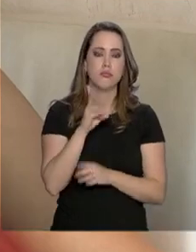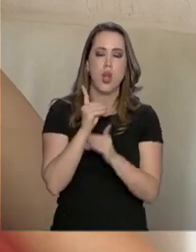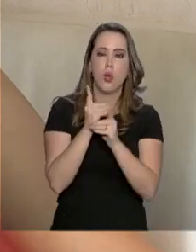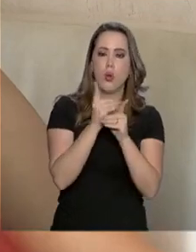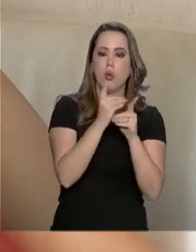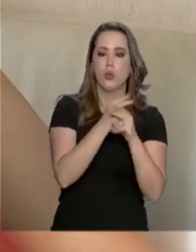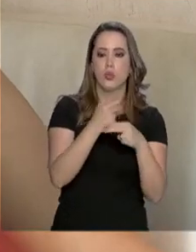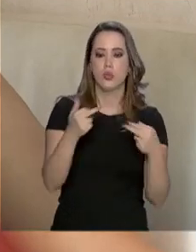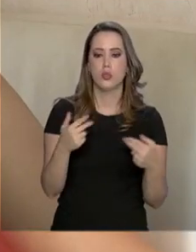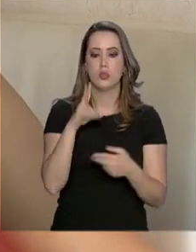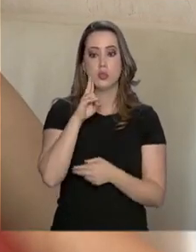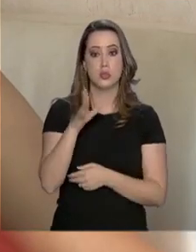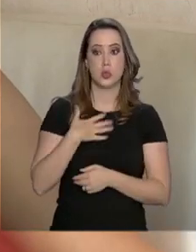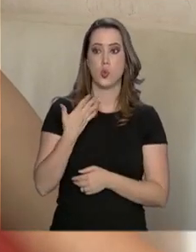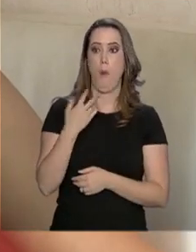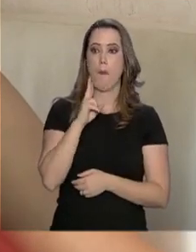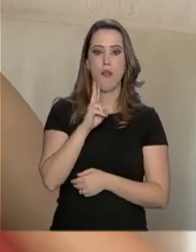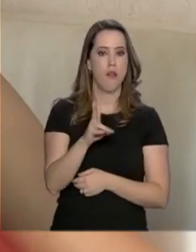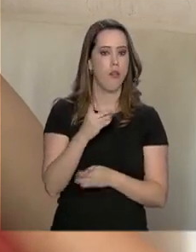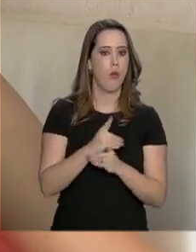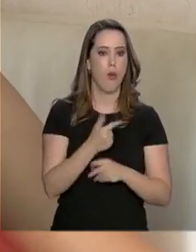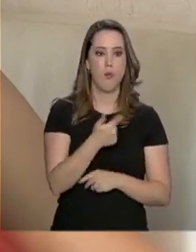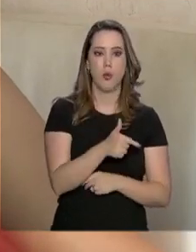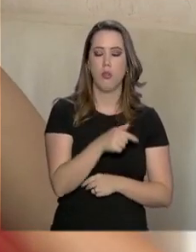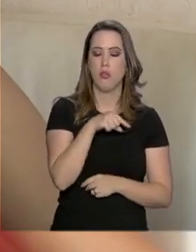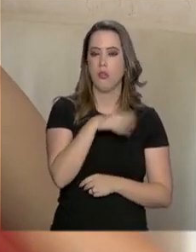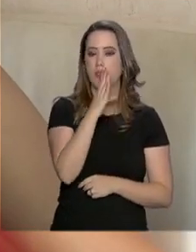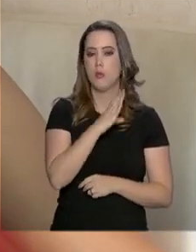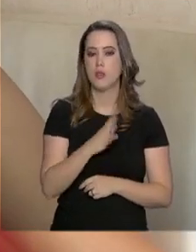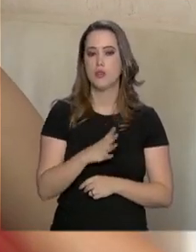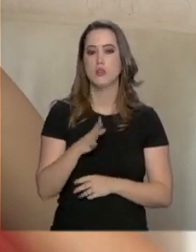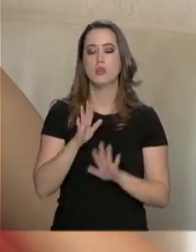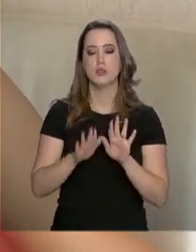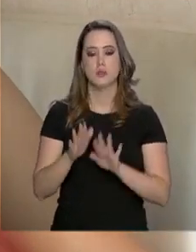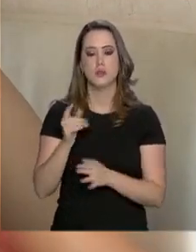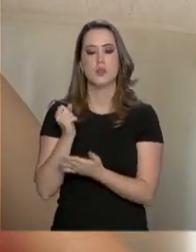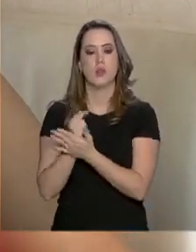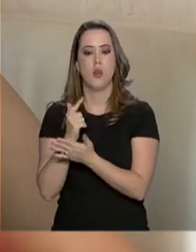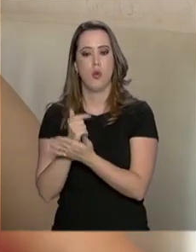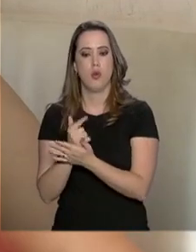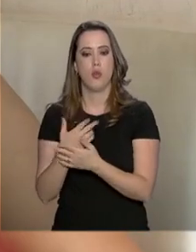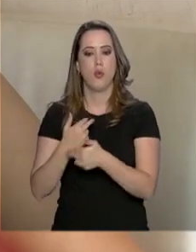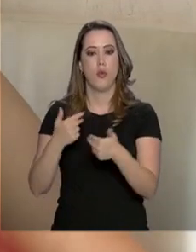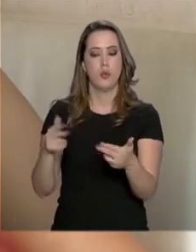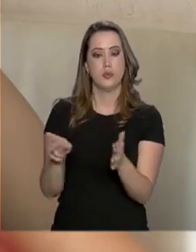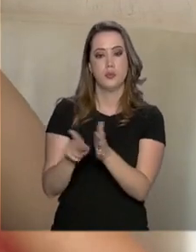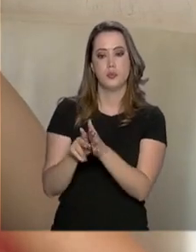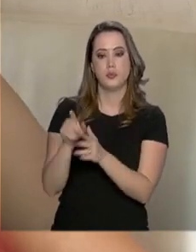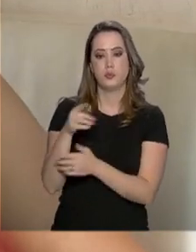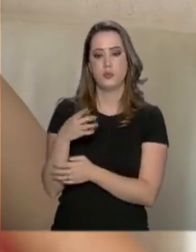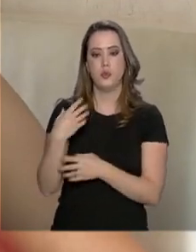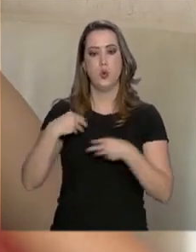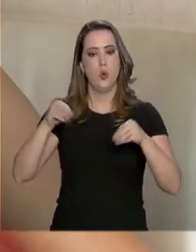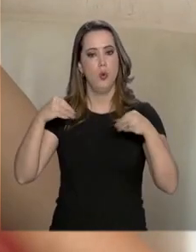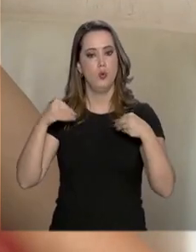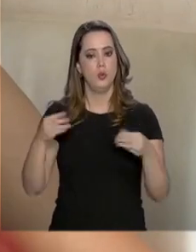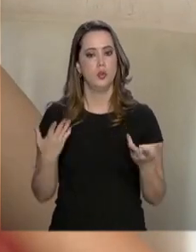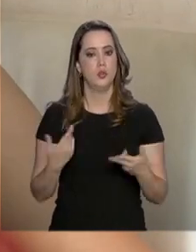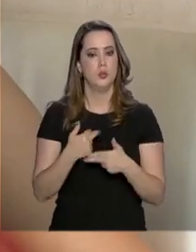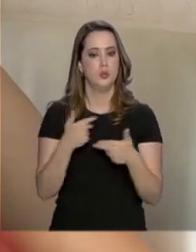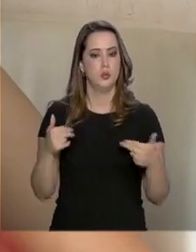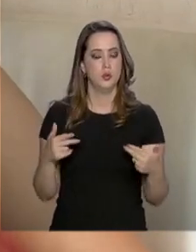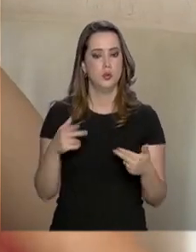aquele produto inusitado que a gente não encontra aqui. Eu costumo comprar acessórios, roupas,